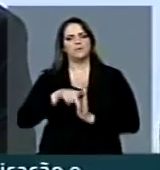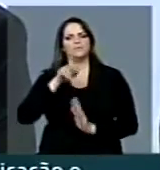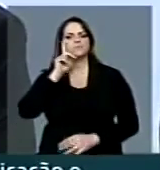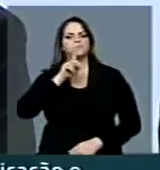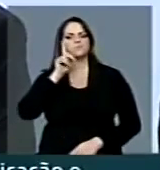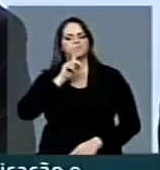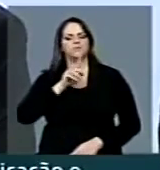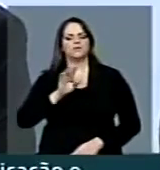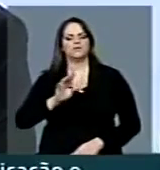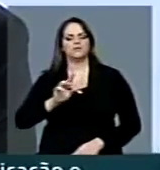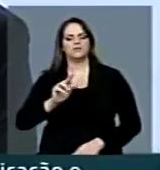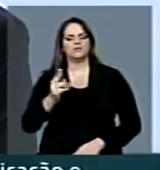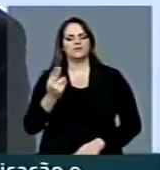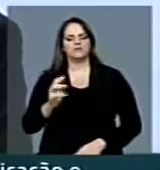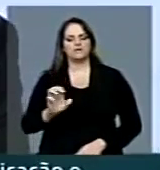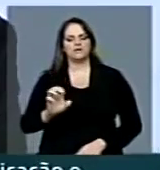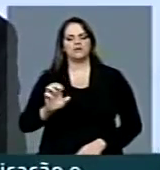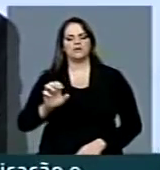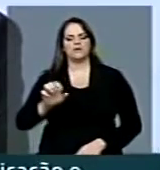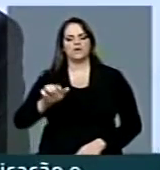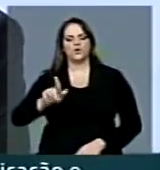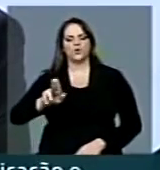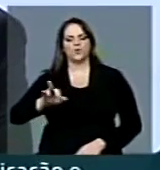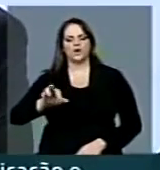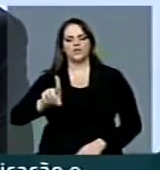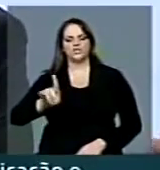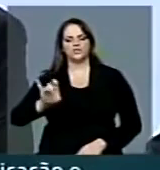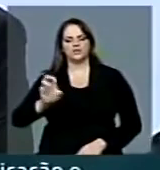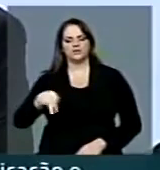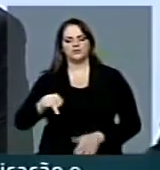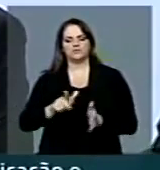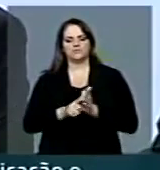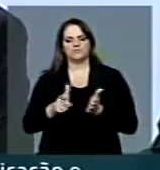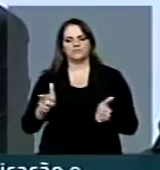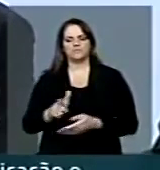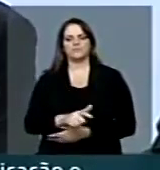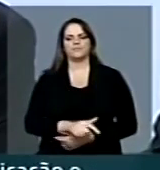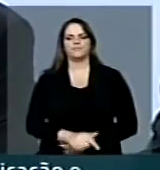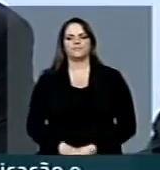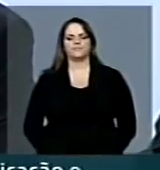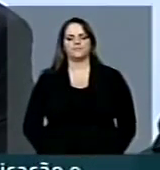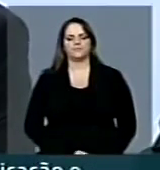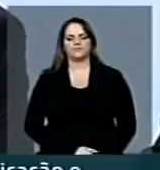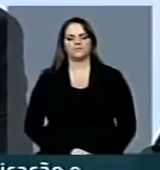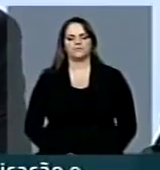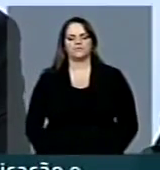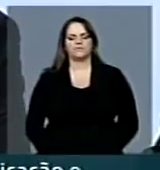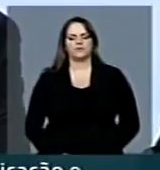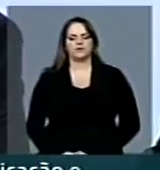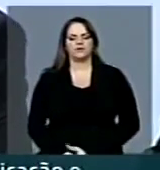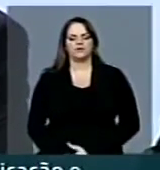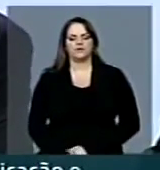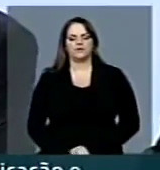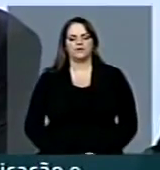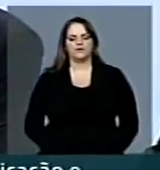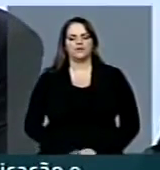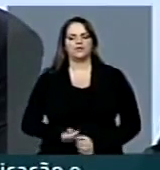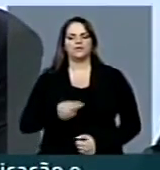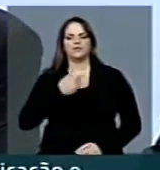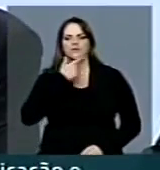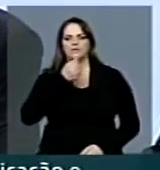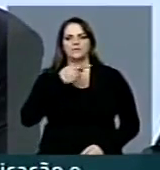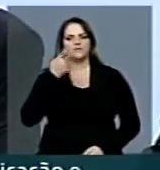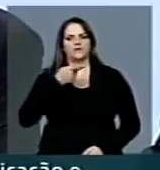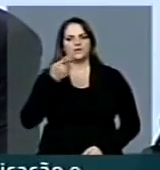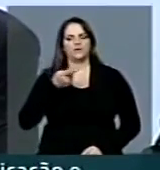Guardian, que é um periódico inglês, o Gleinwald, que teve a oportunidade